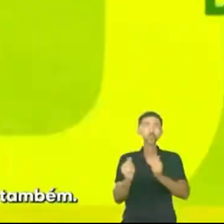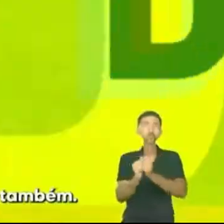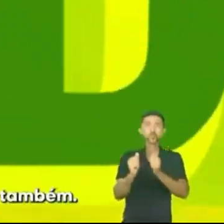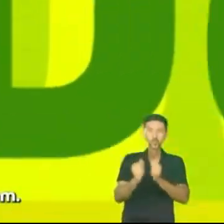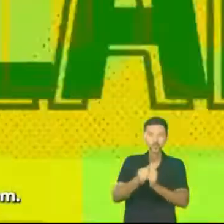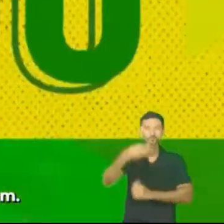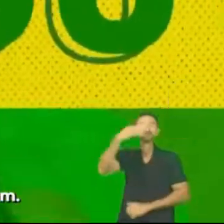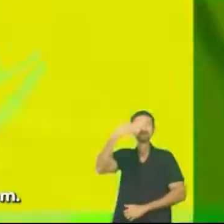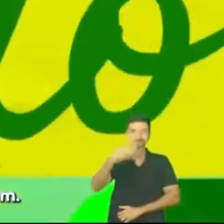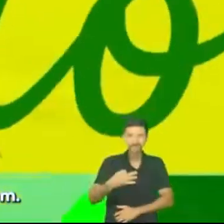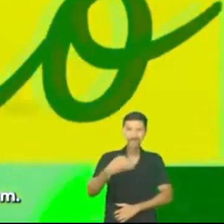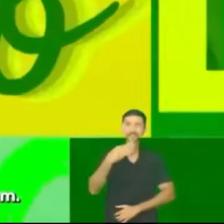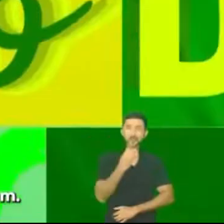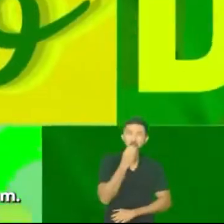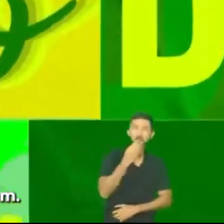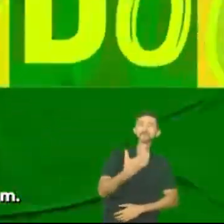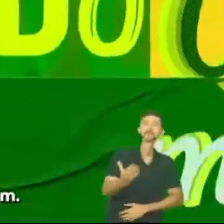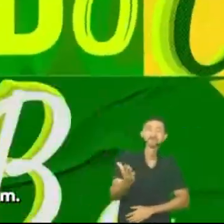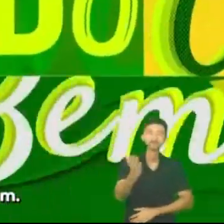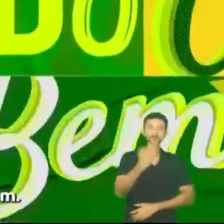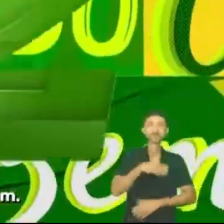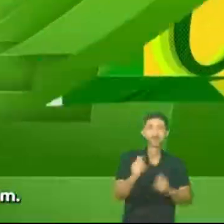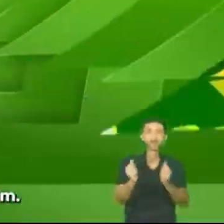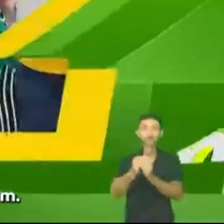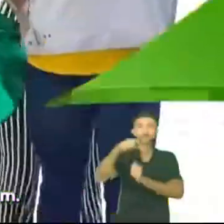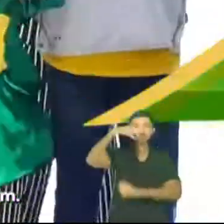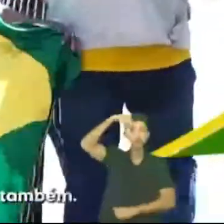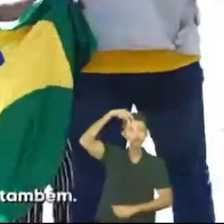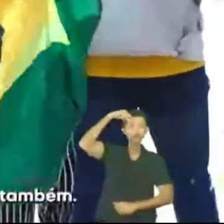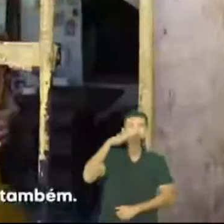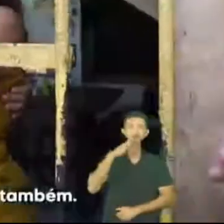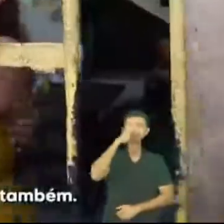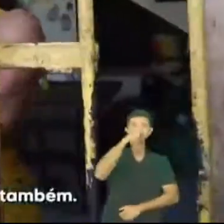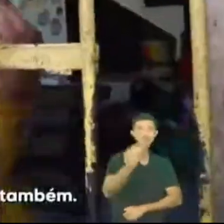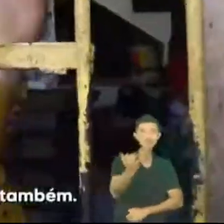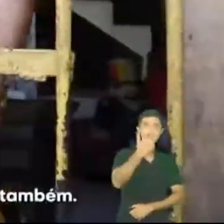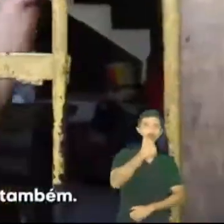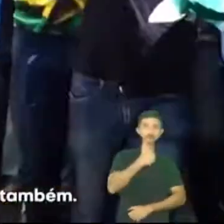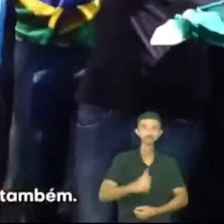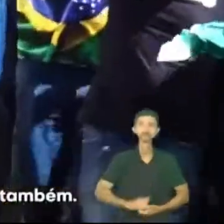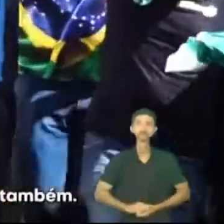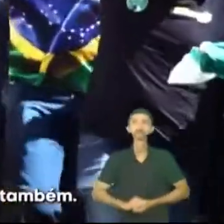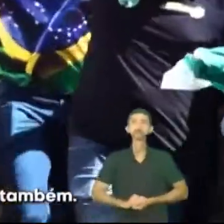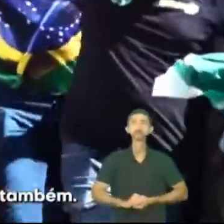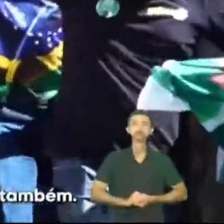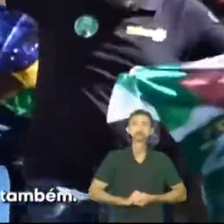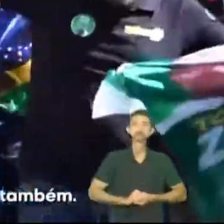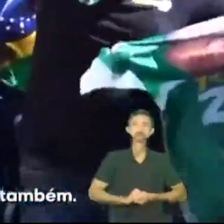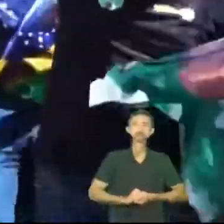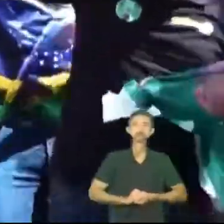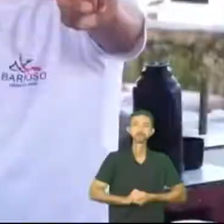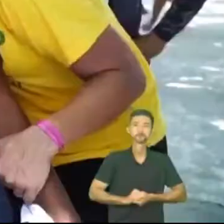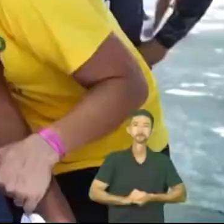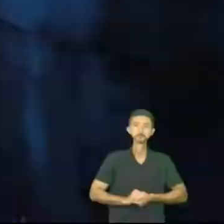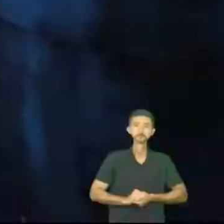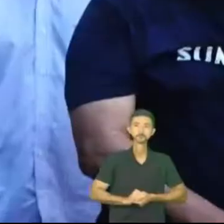vem você também. Todo o lado certo, do lado do bem. Tô com Zequinha e Bolsonaro, vem você também.